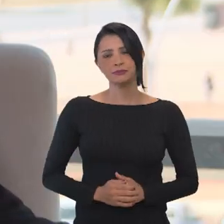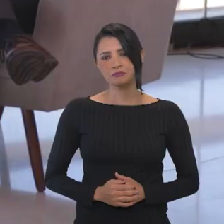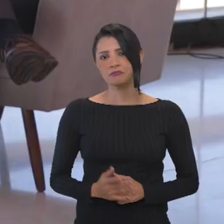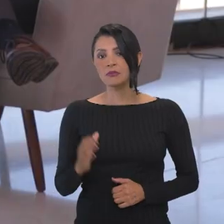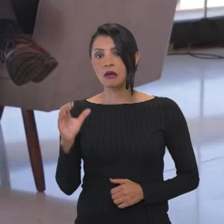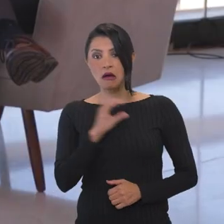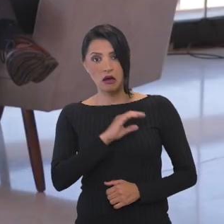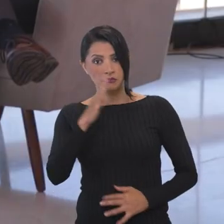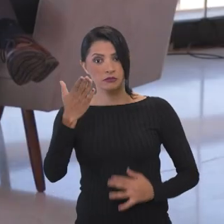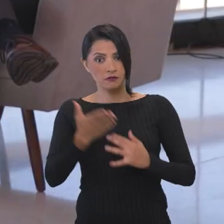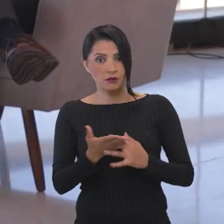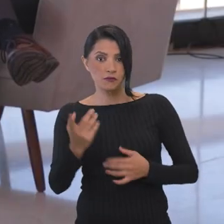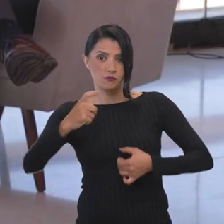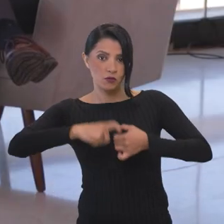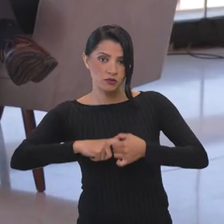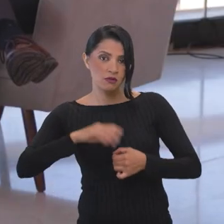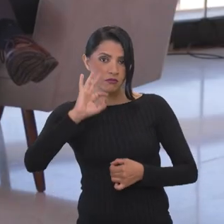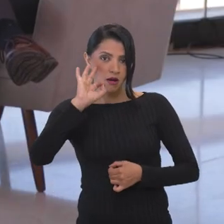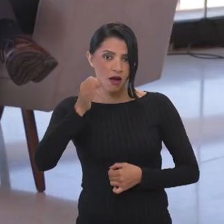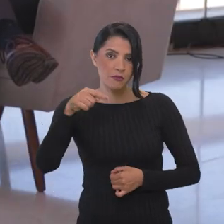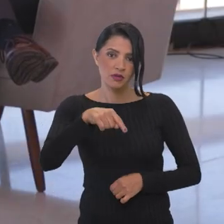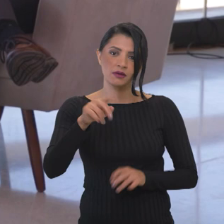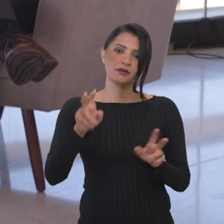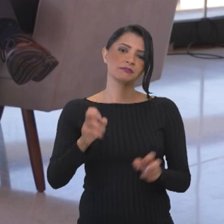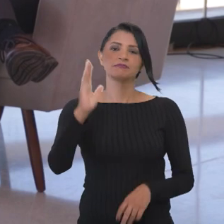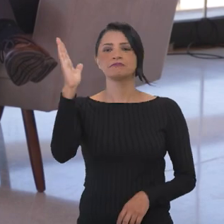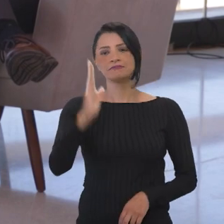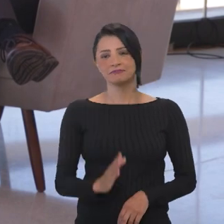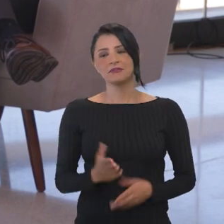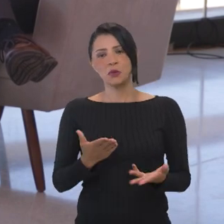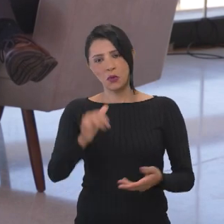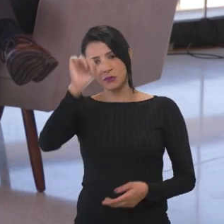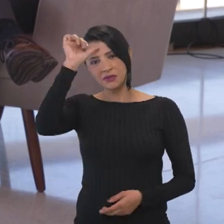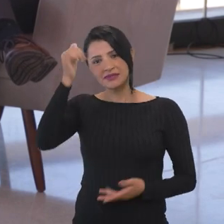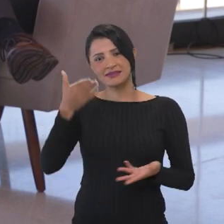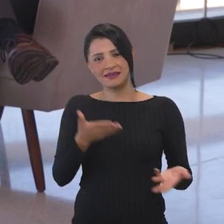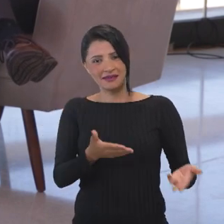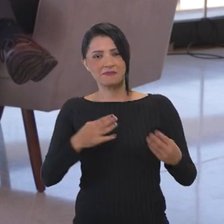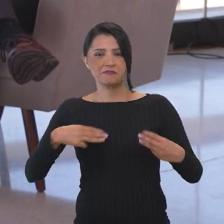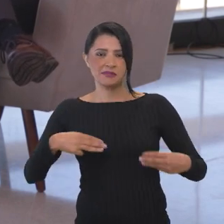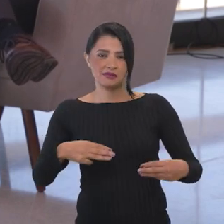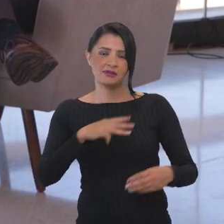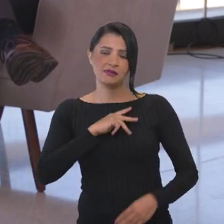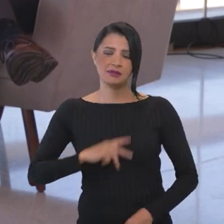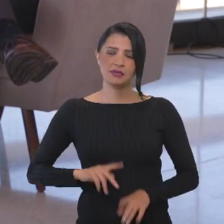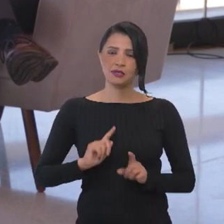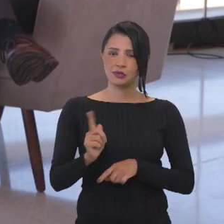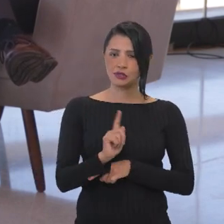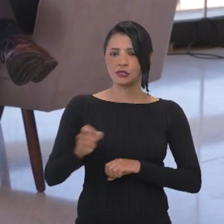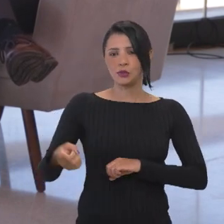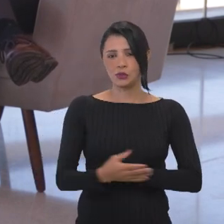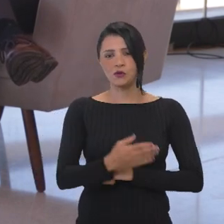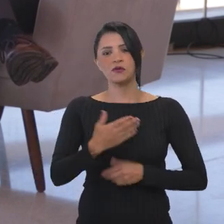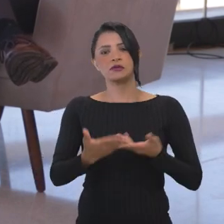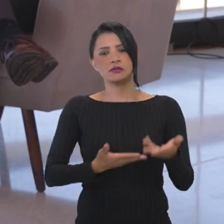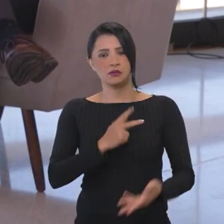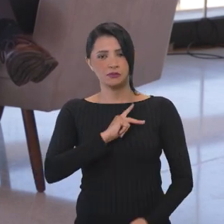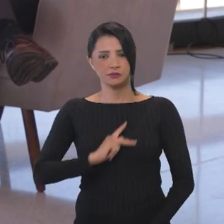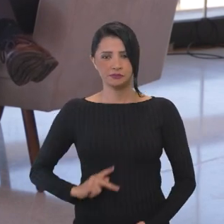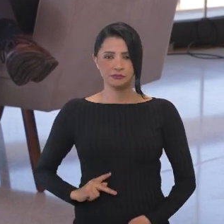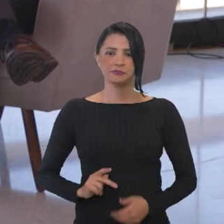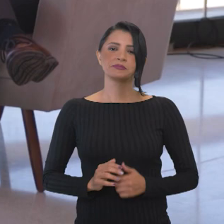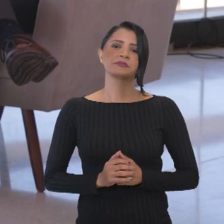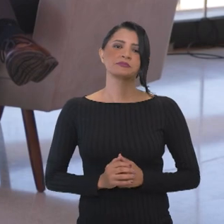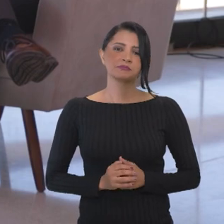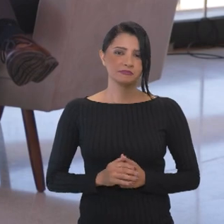ótimo. Vamos para um rápido intervalo e voltamos em instância aqui no Brasil em pauta com Esther Dweck, ministra da Gestão e Inovação em